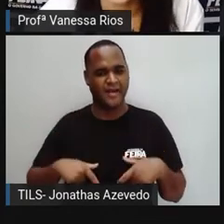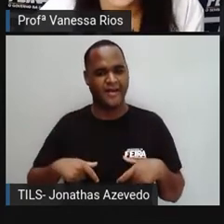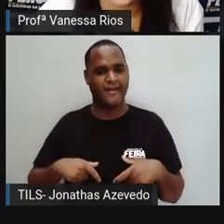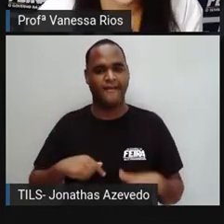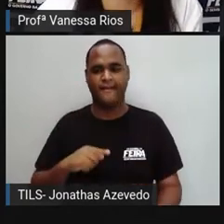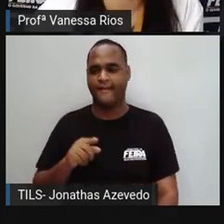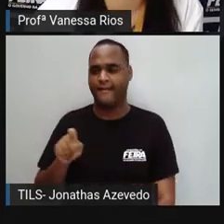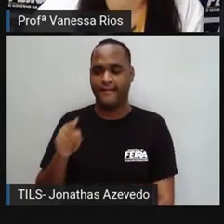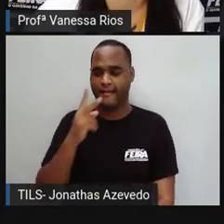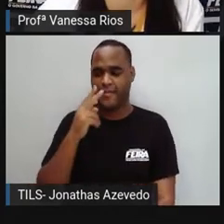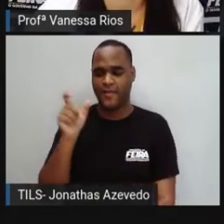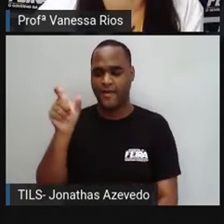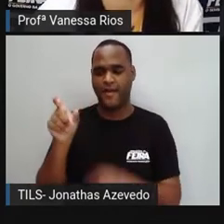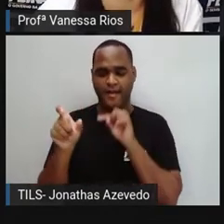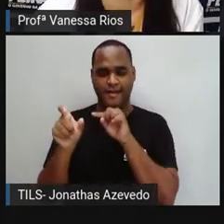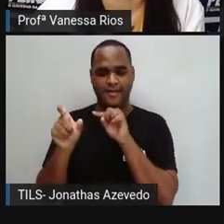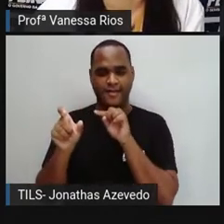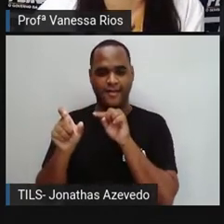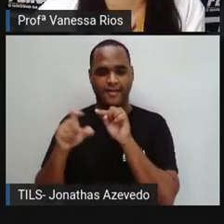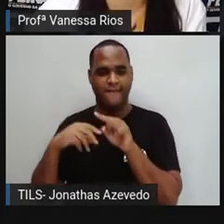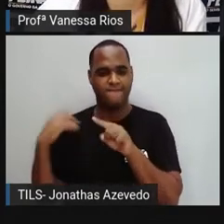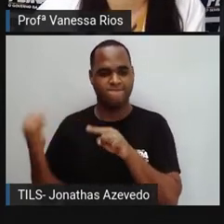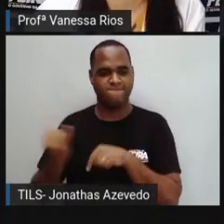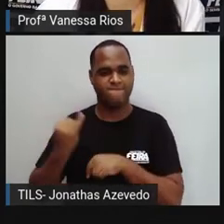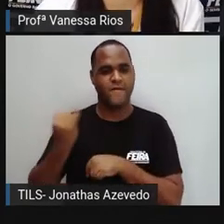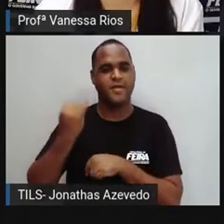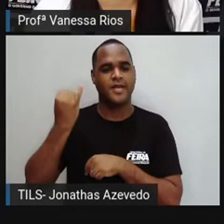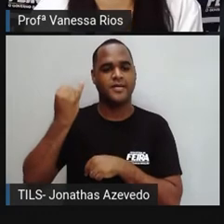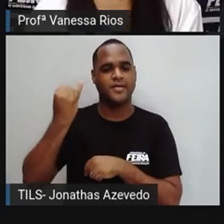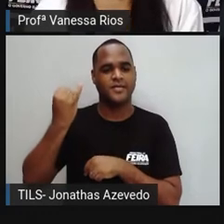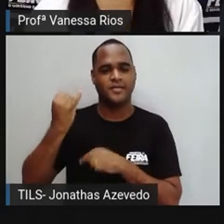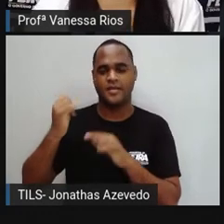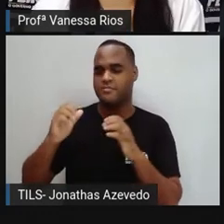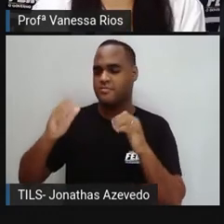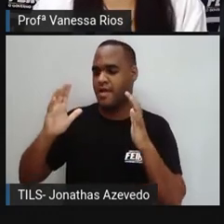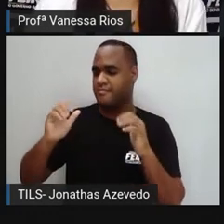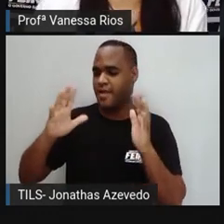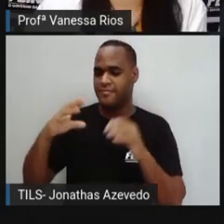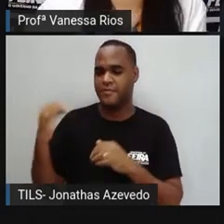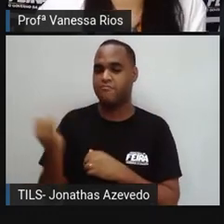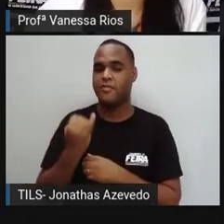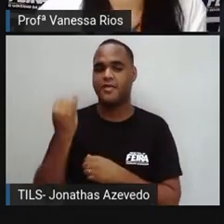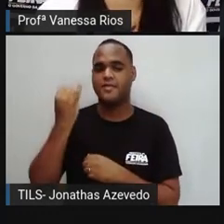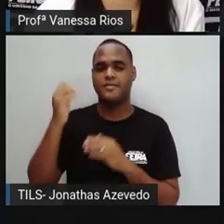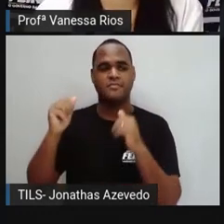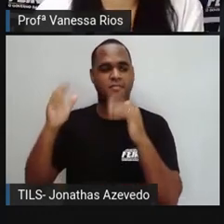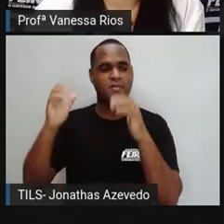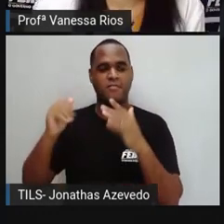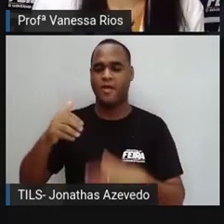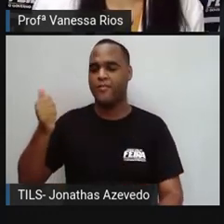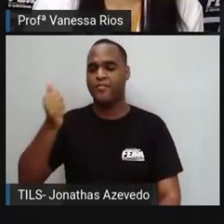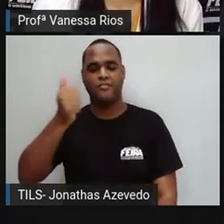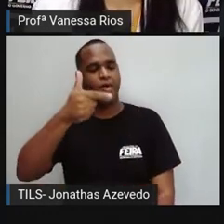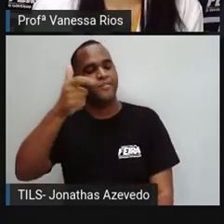barriga. O quer dizer essa expressão? Pessoa que se acha mais importante do que os outros, né?